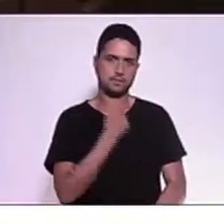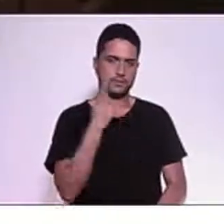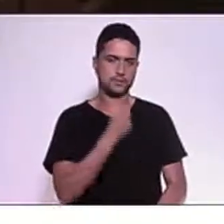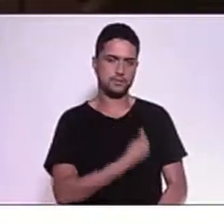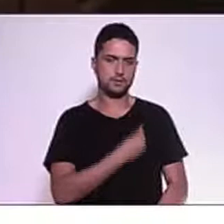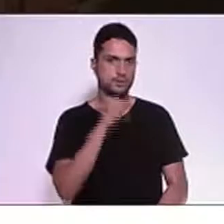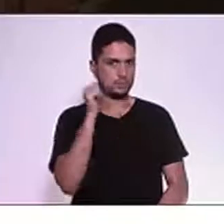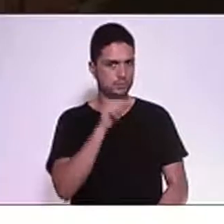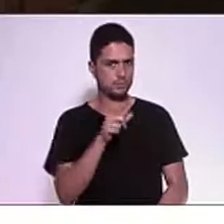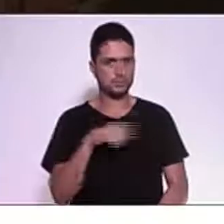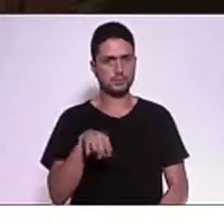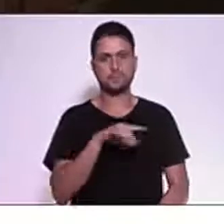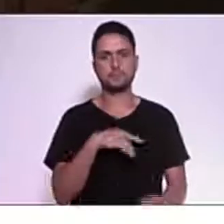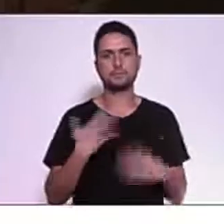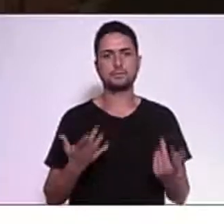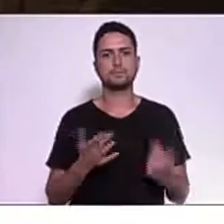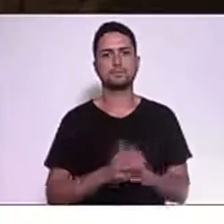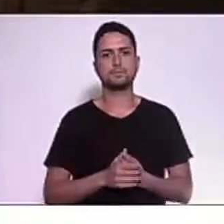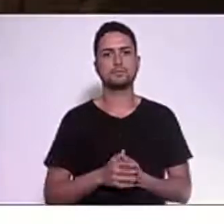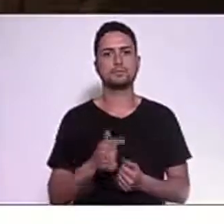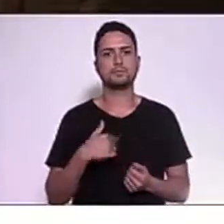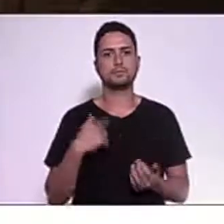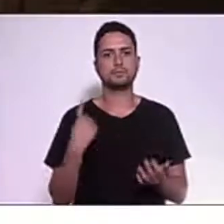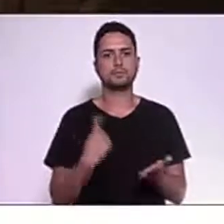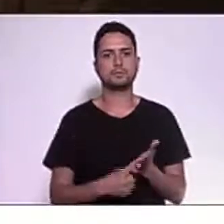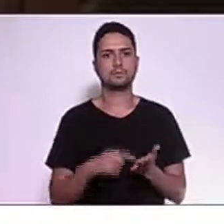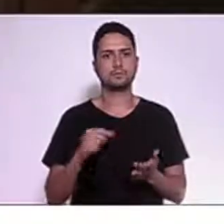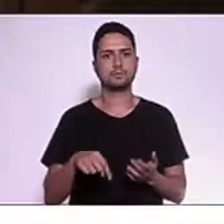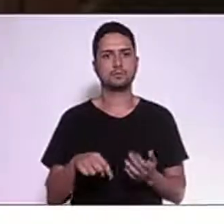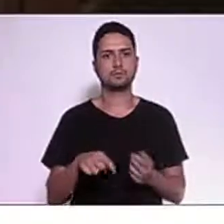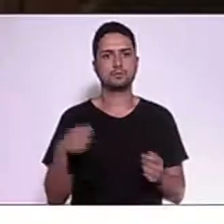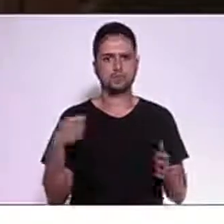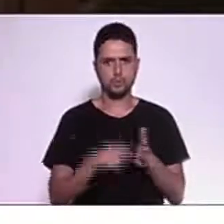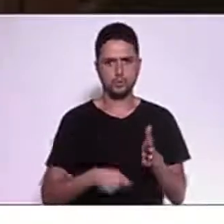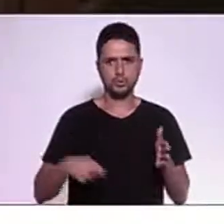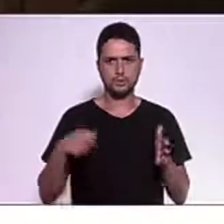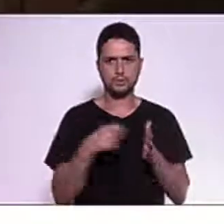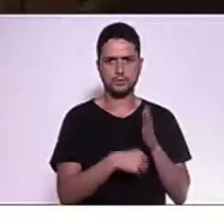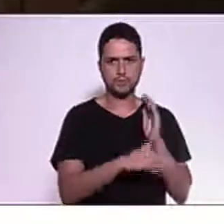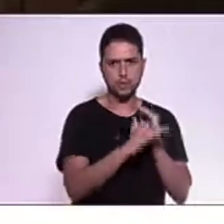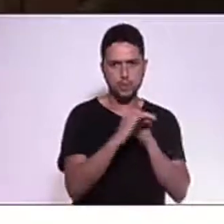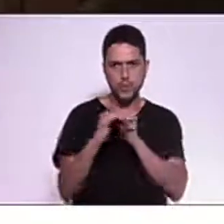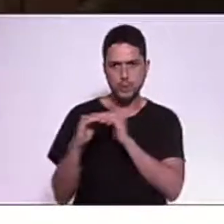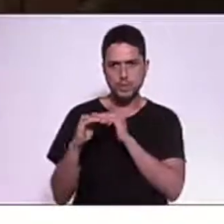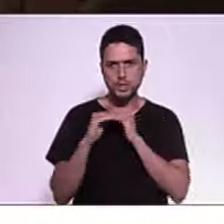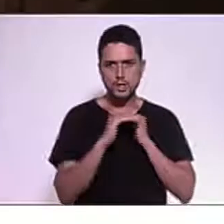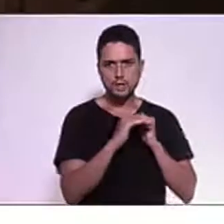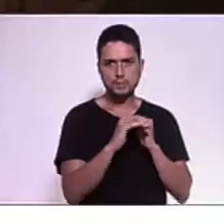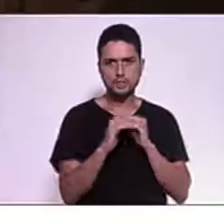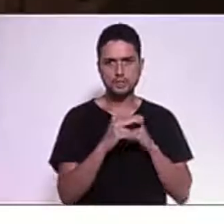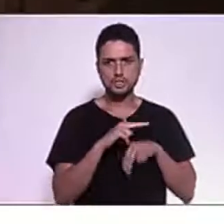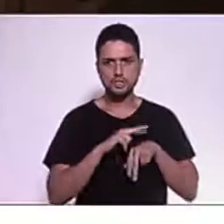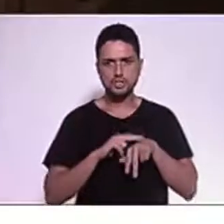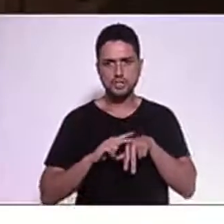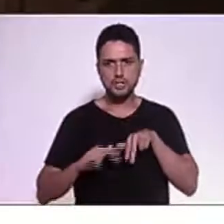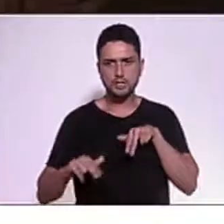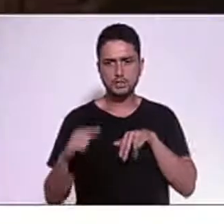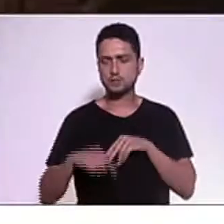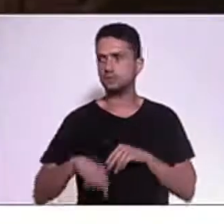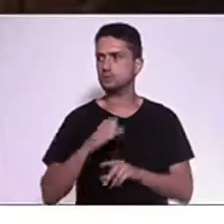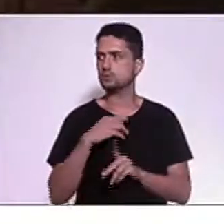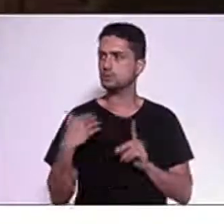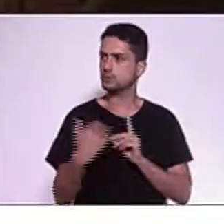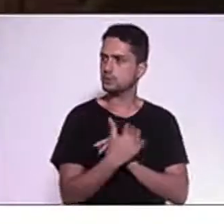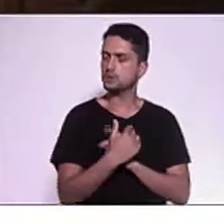marcado nessa luta de igualdade de gênero na nossa sociedade,